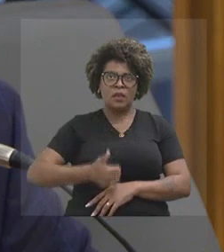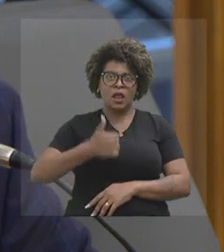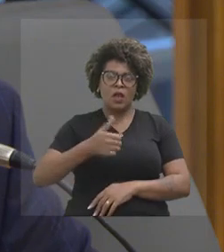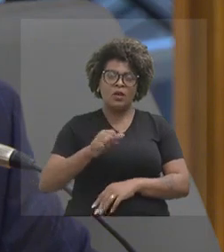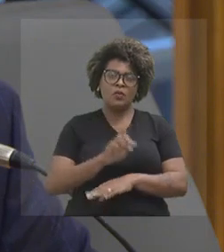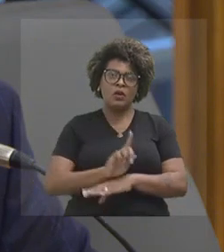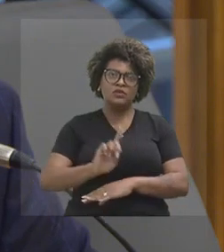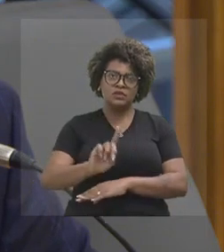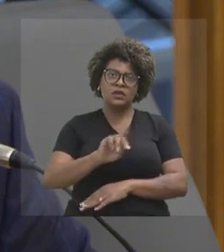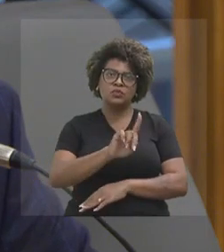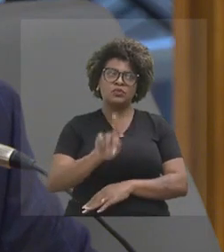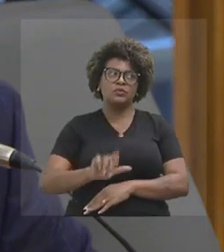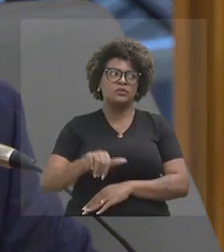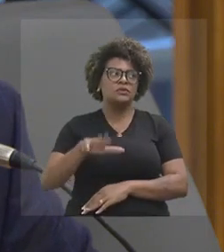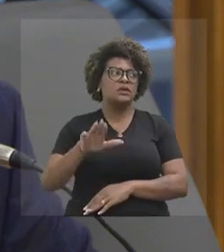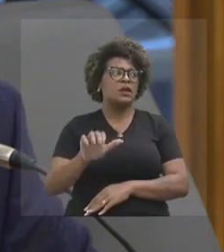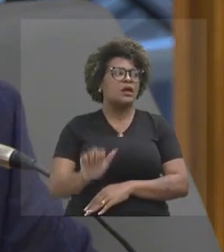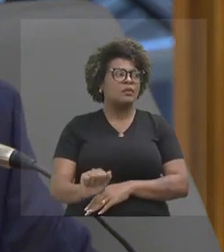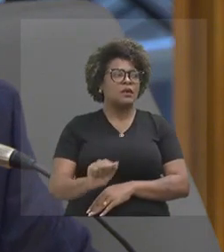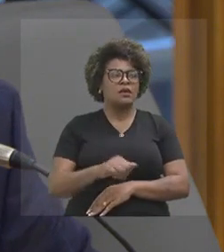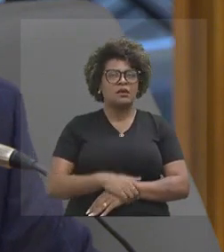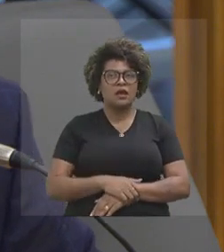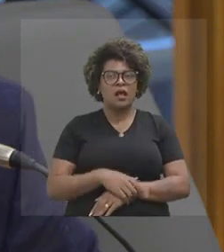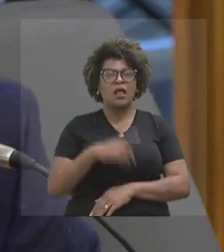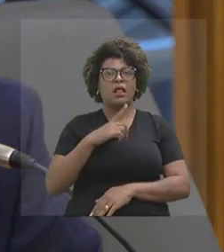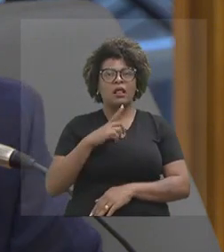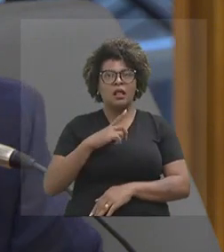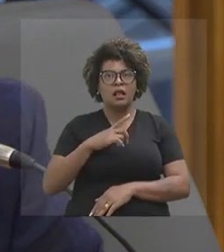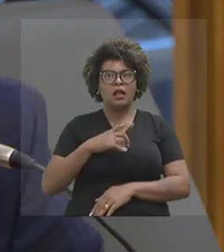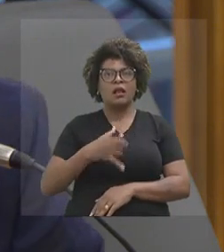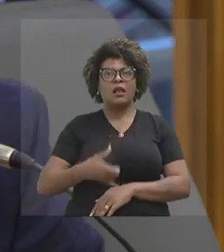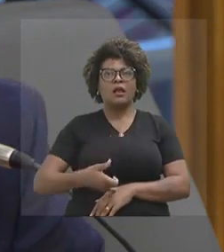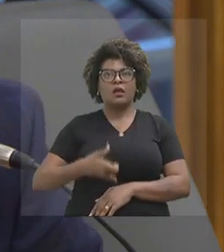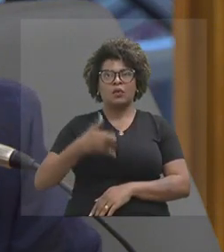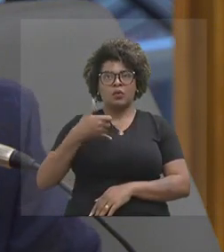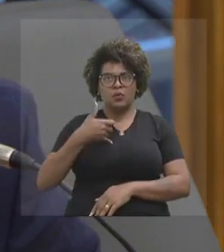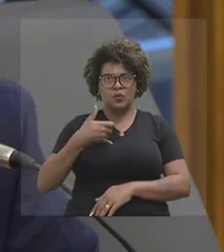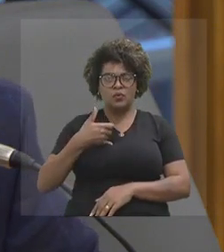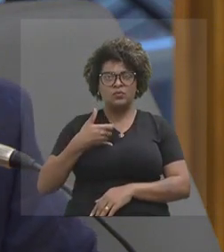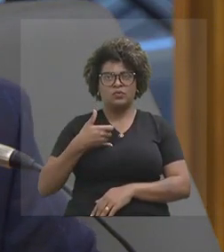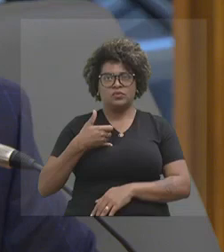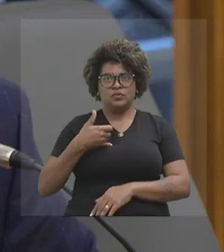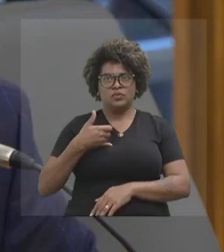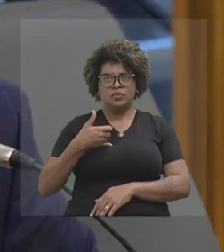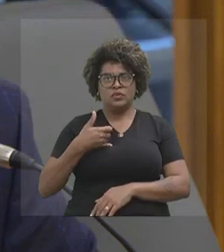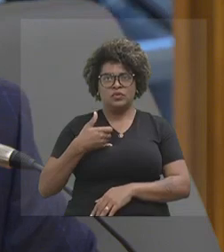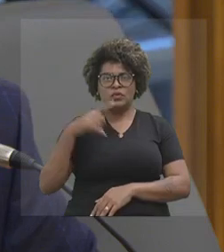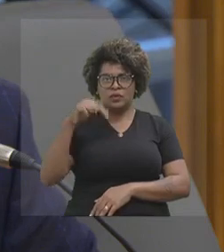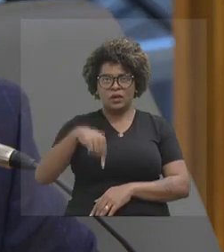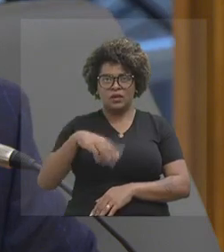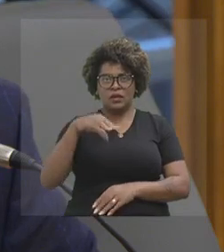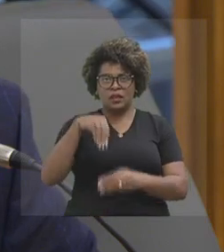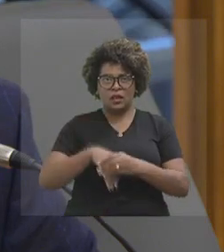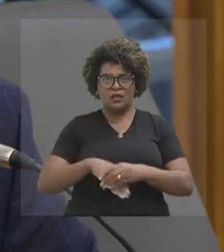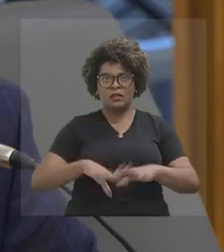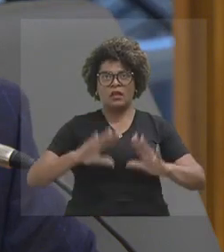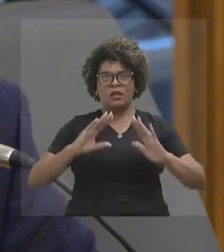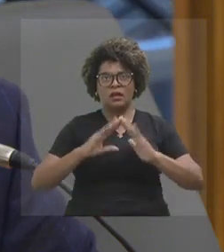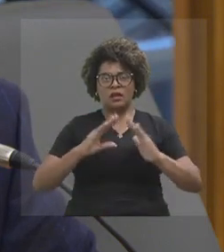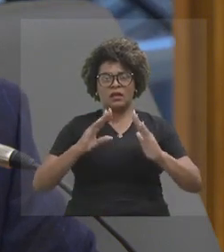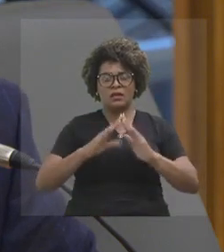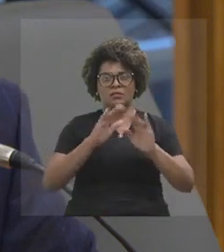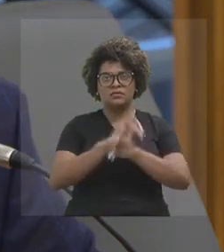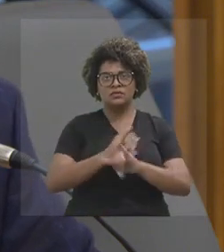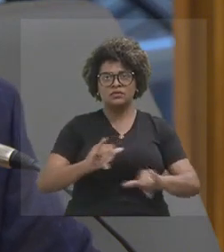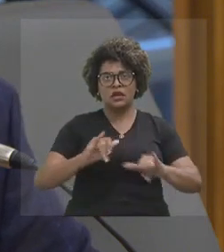Então, gente tem muito orgulho de ter a posição que a gente tem dentro aqui dessa casa, dizer que nós